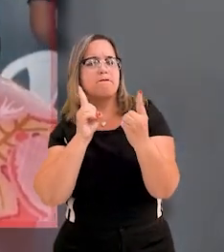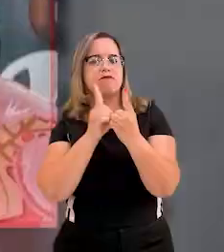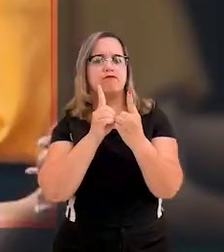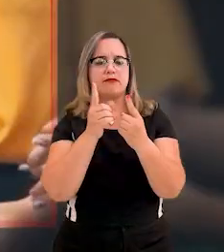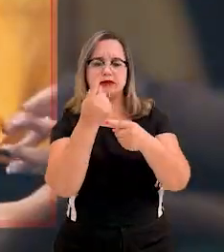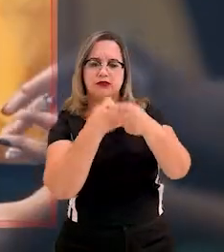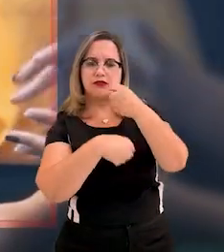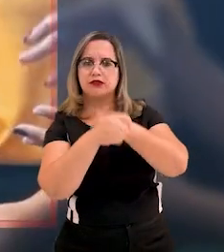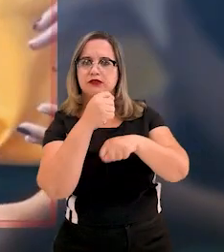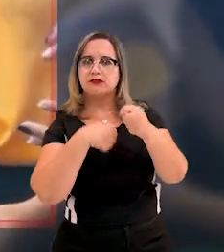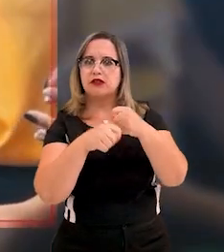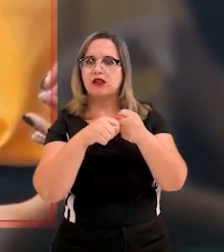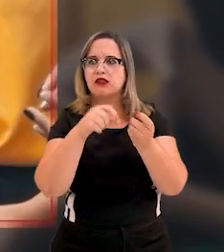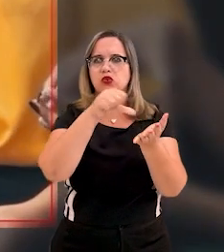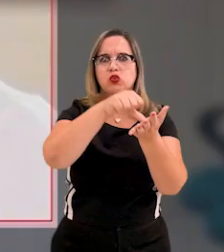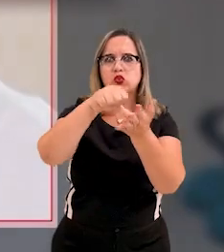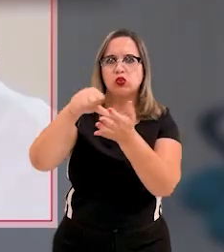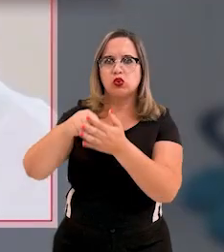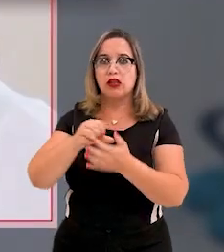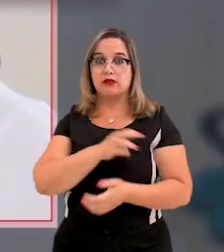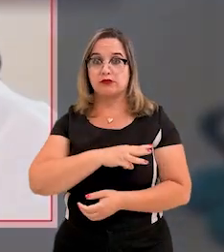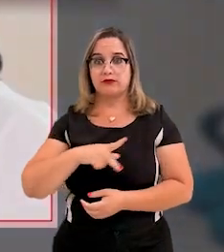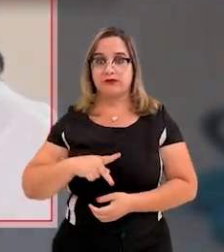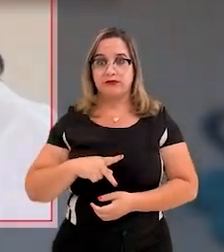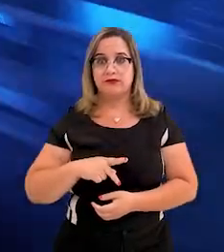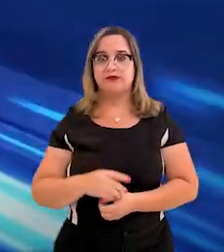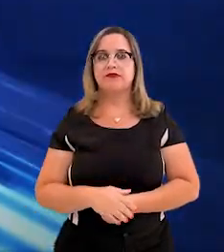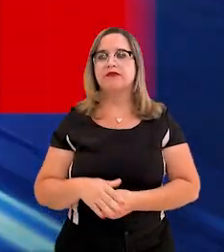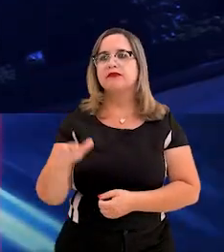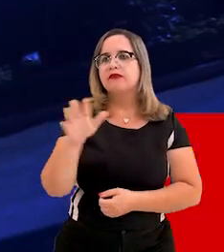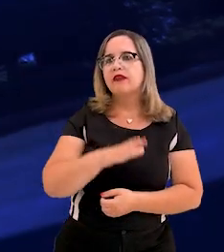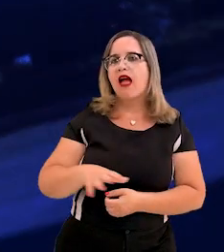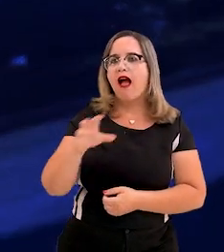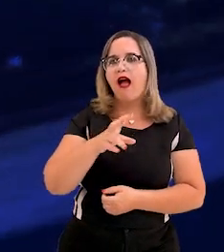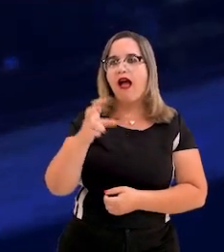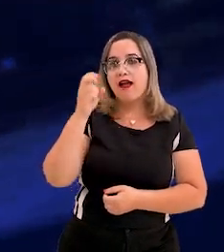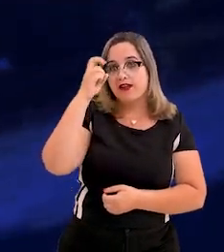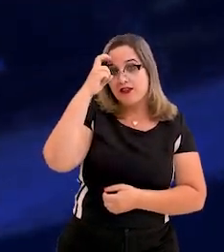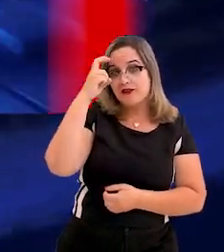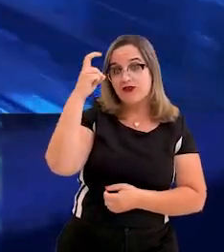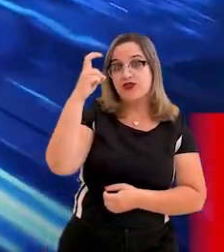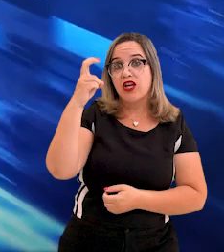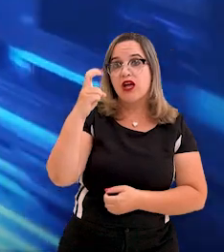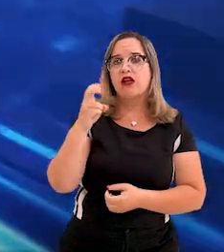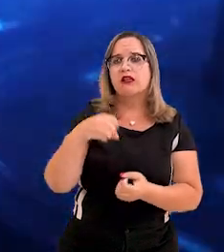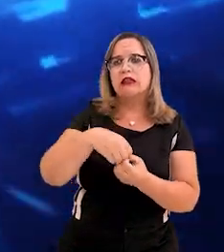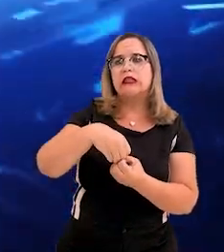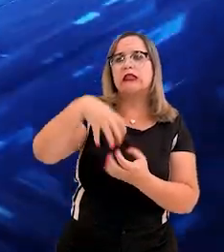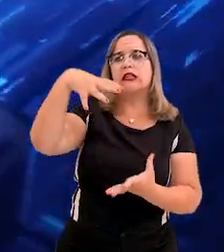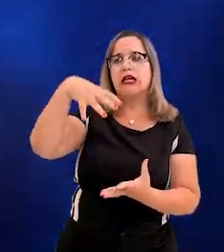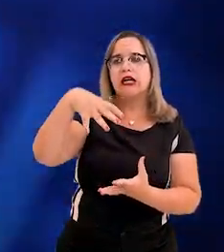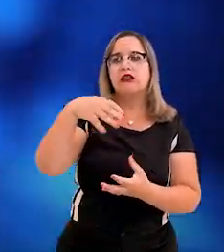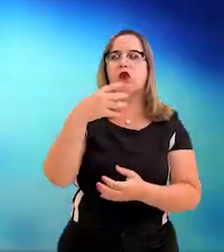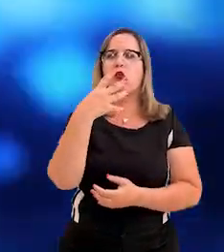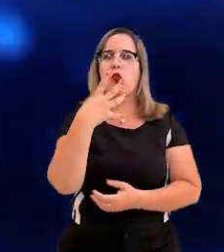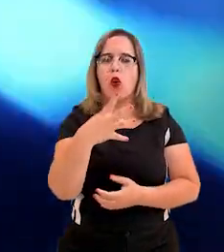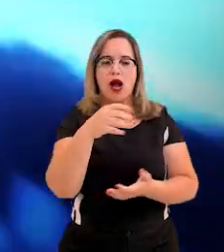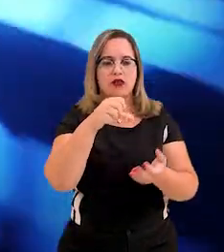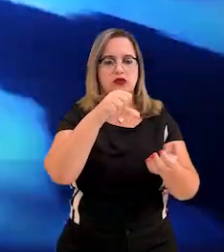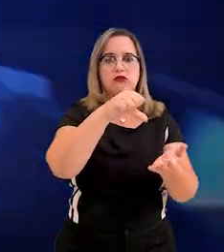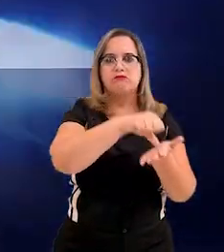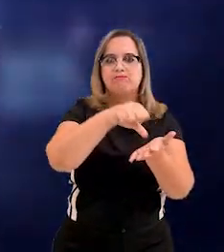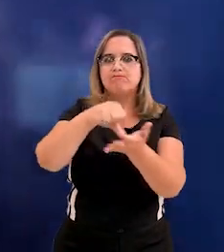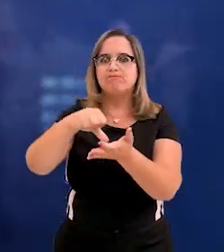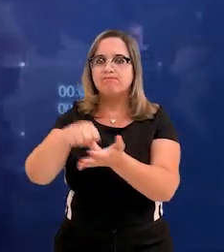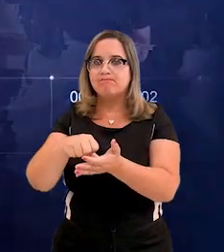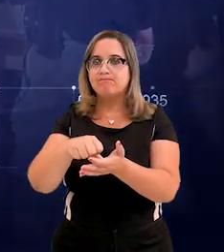administração das unidades ministeriais. No setor de inteligência, foram implantadas quatro